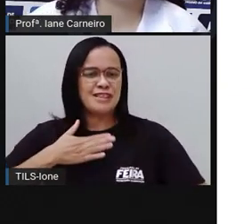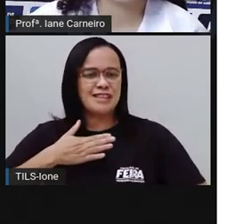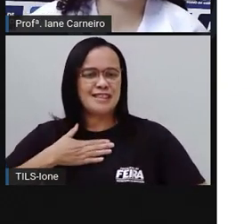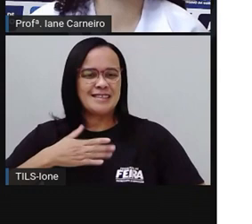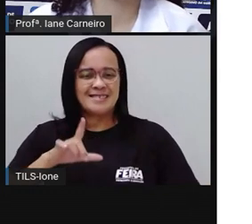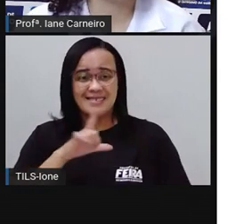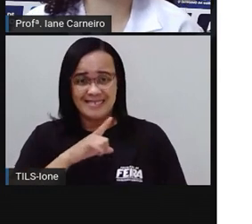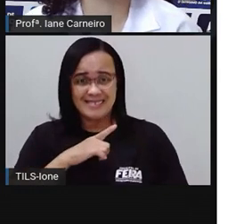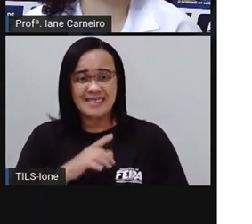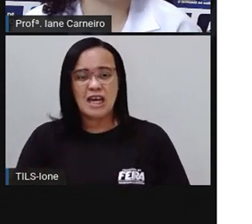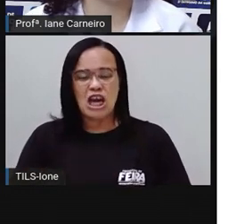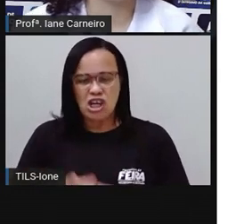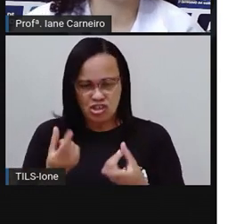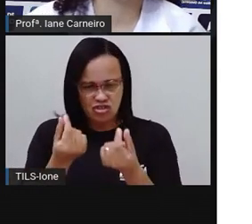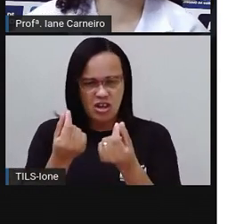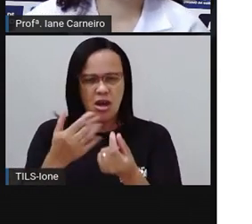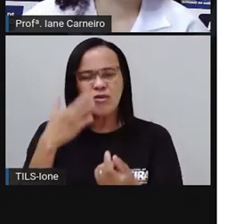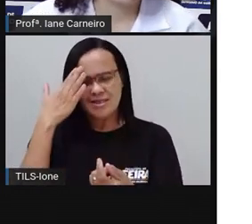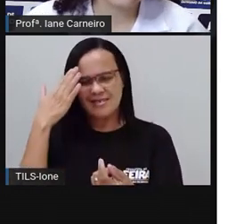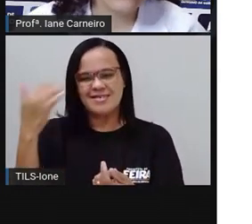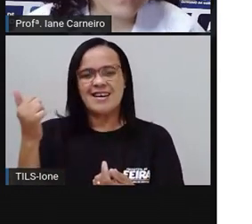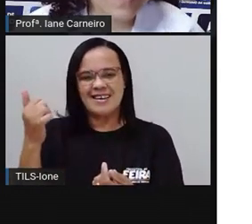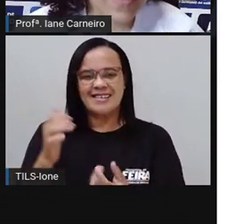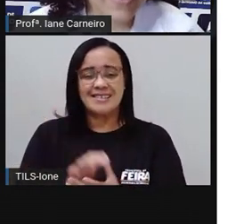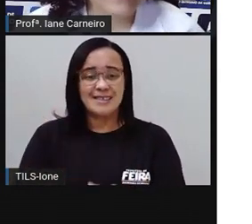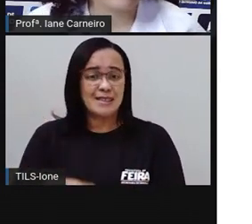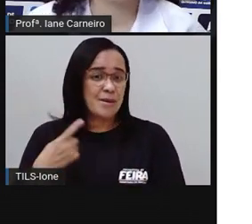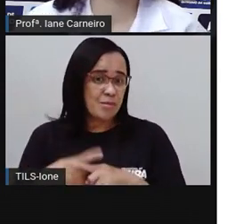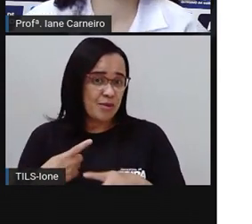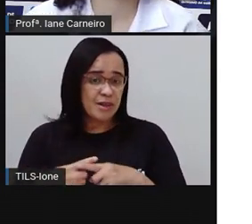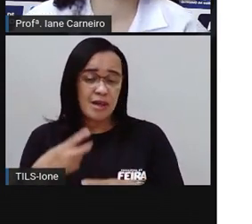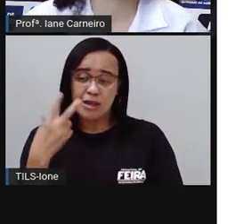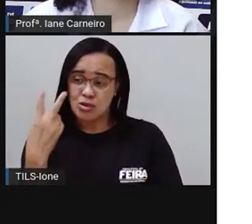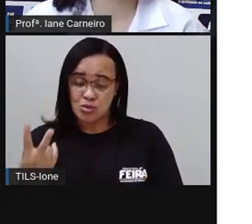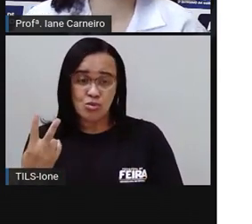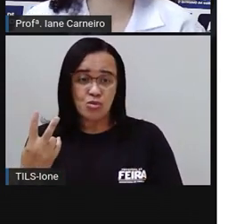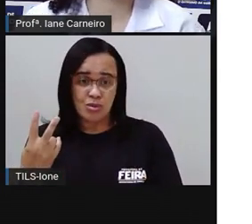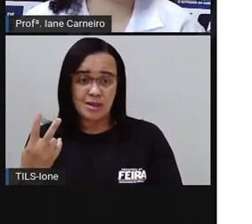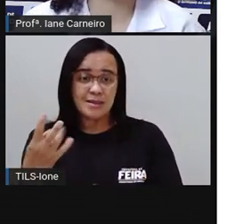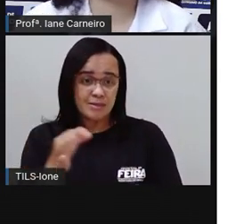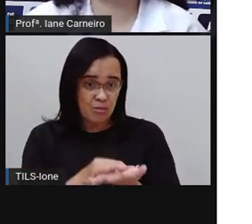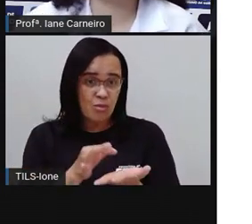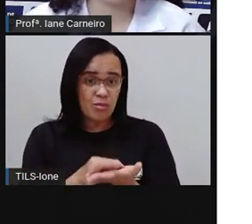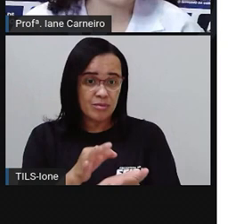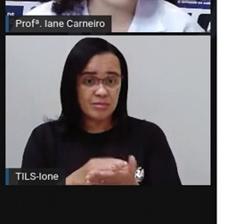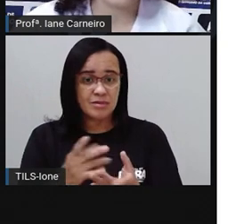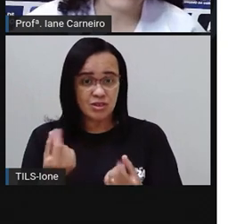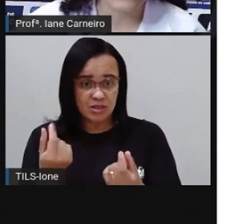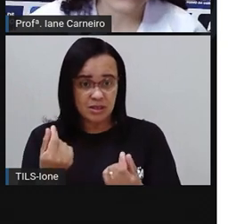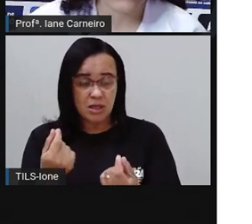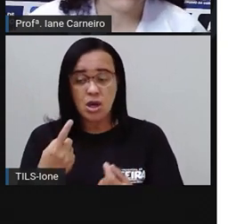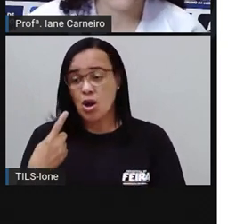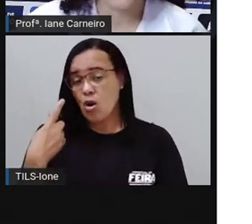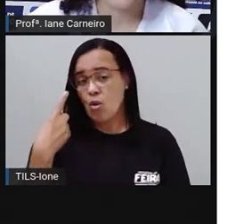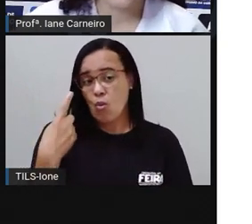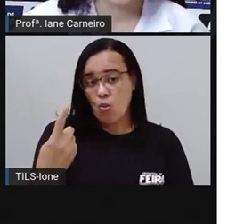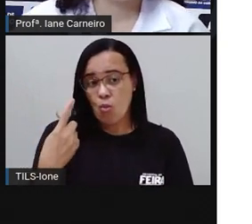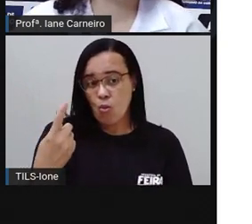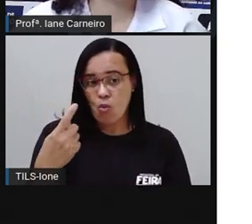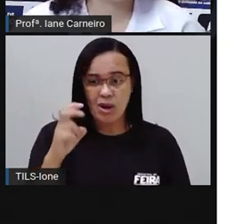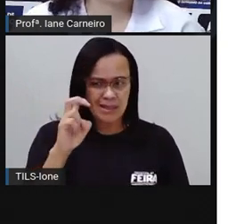De dinheiro, eu entendo. Tenho duas moedas, disse Theo, e uma delas não é de cinco.